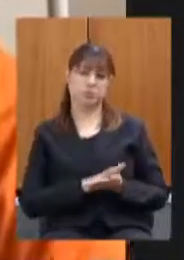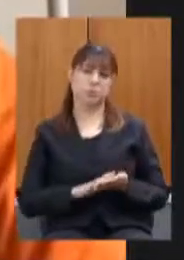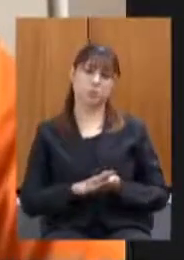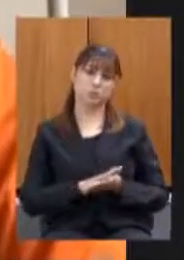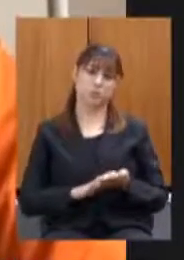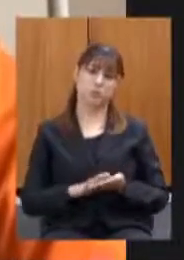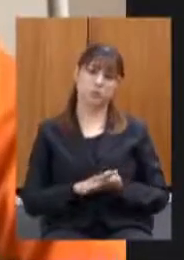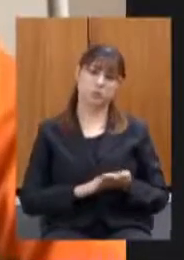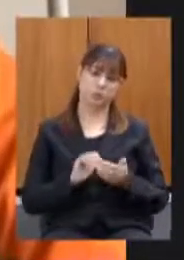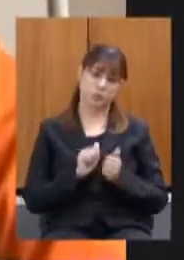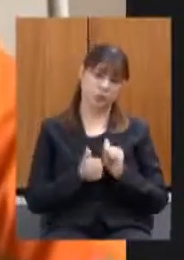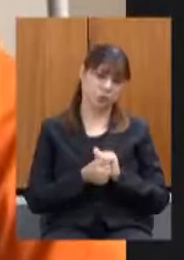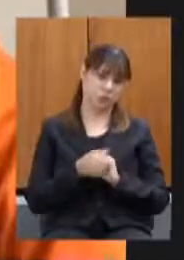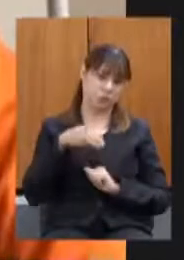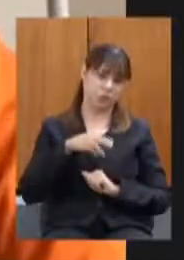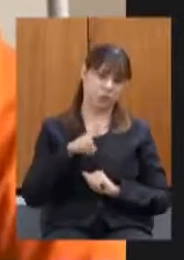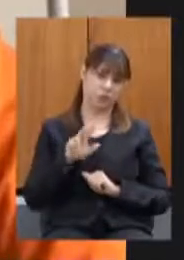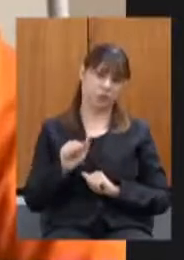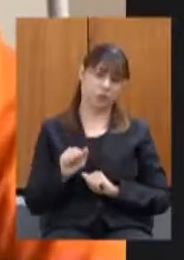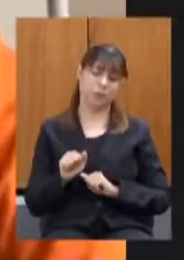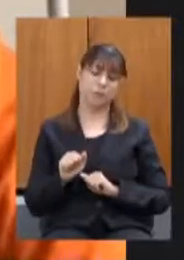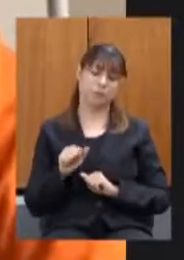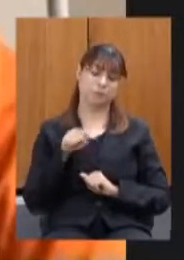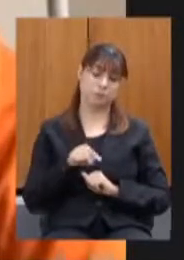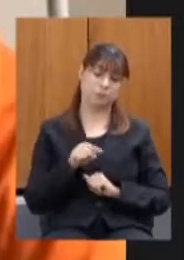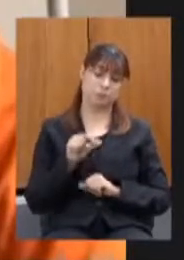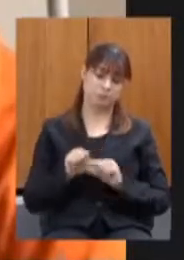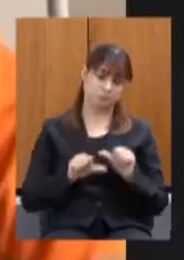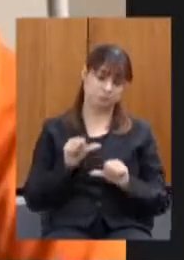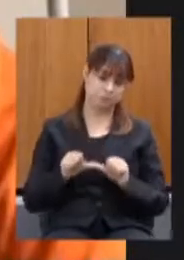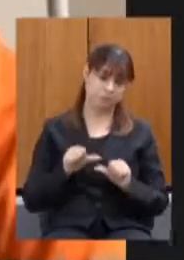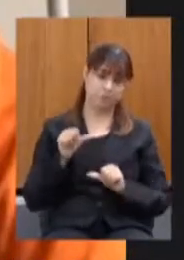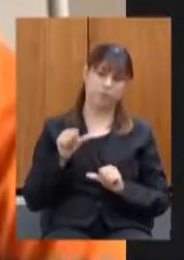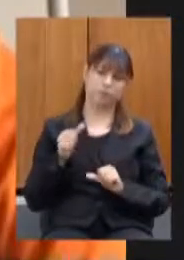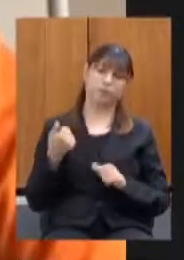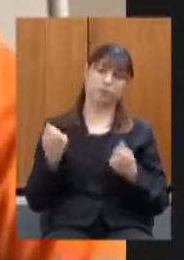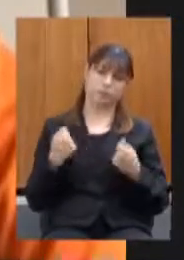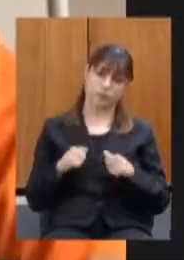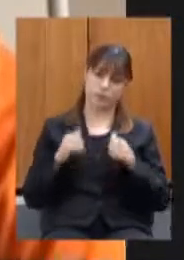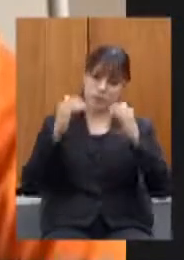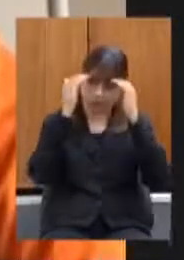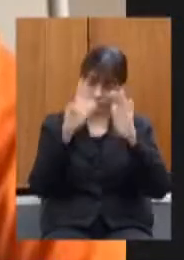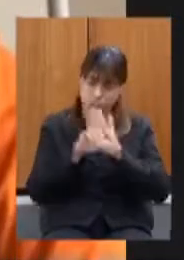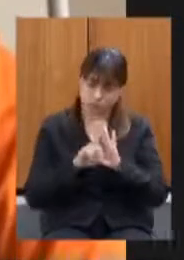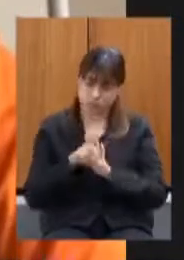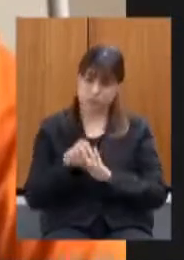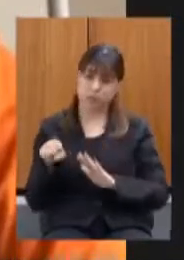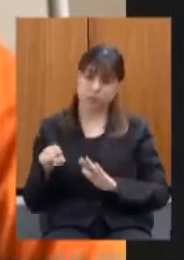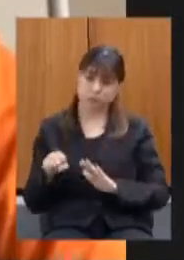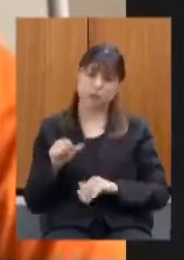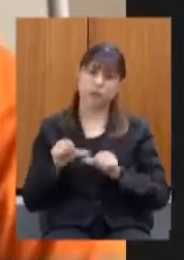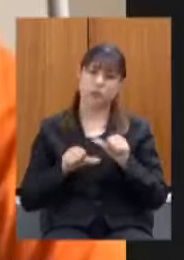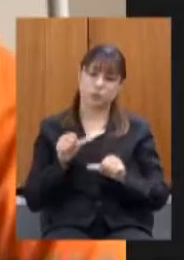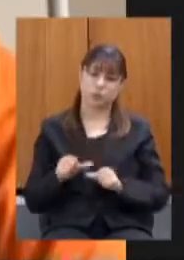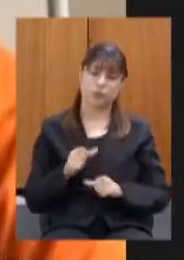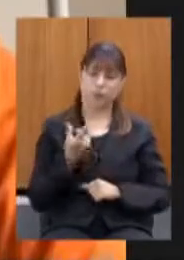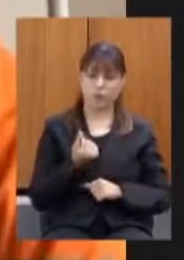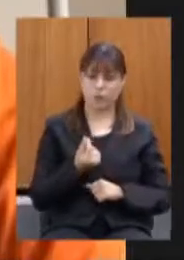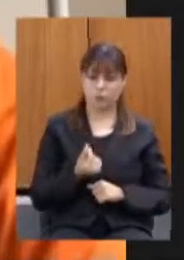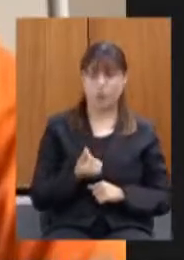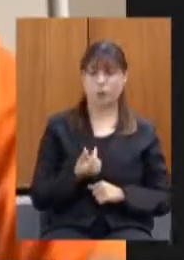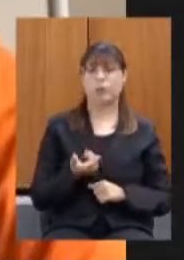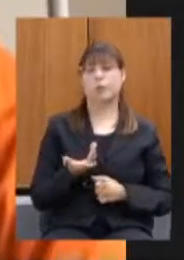ajuste de MVA o ajuste de fato vocês estão com a razão estão seguindo a legislação estão atualizando o valor para poder ser